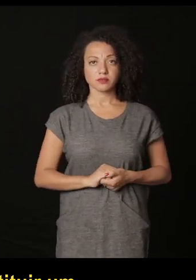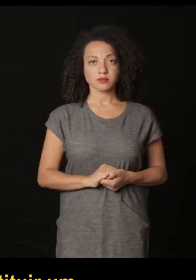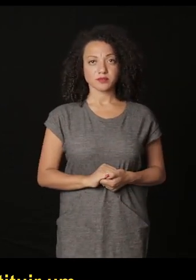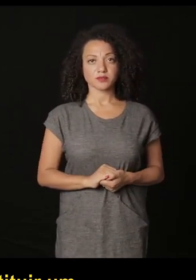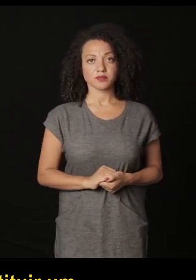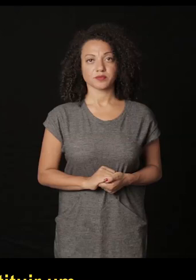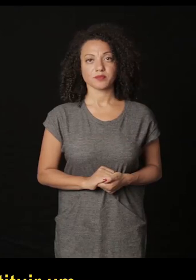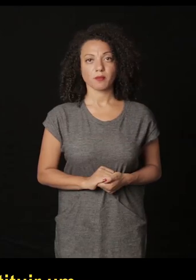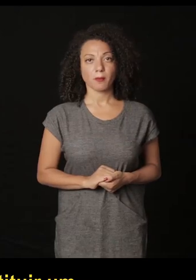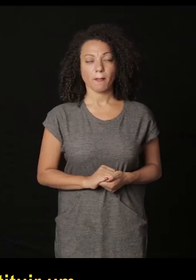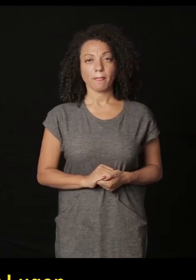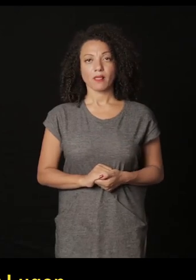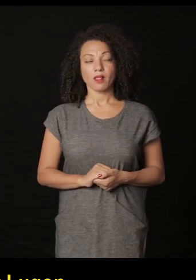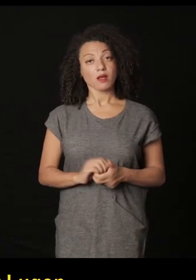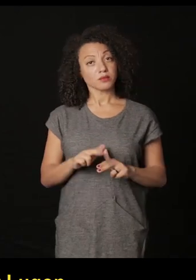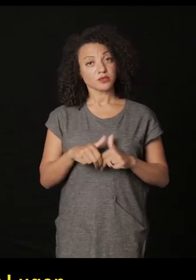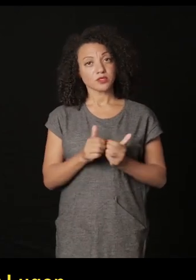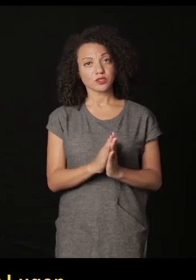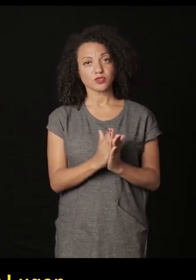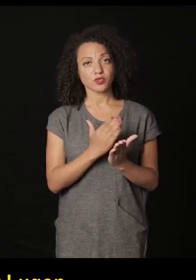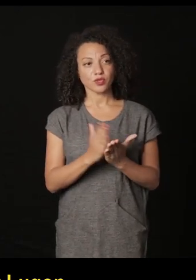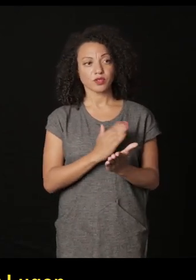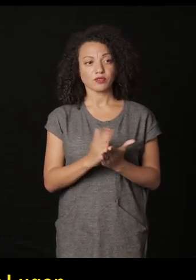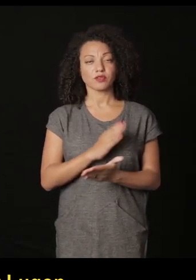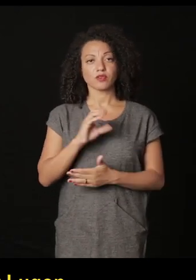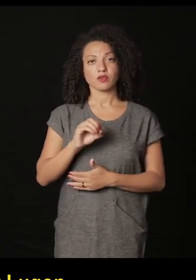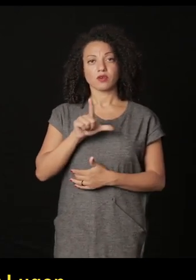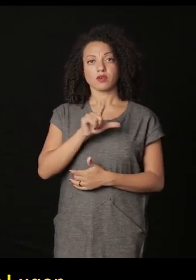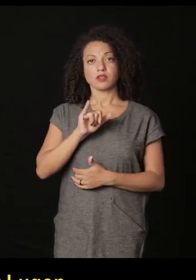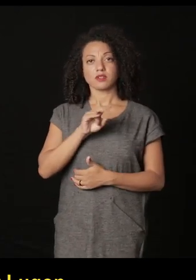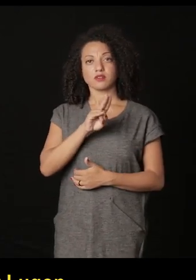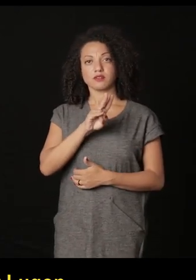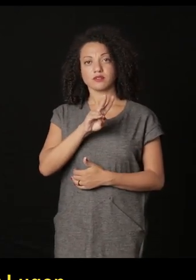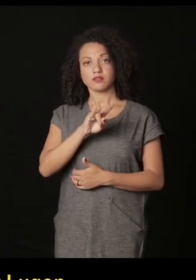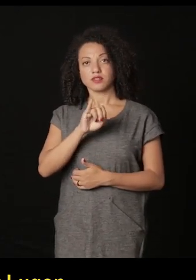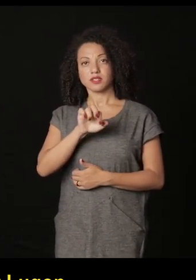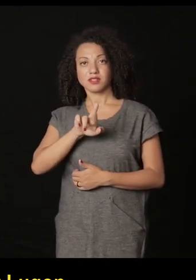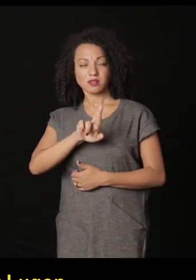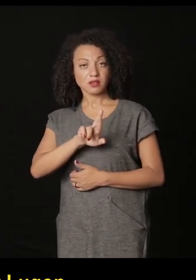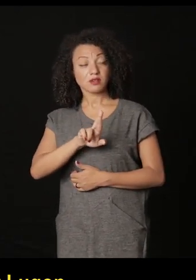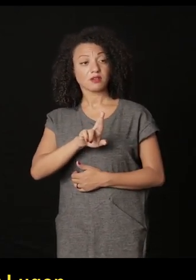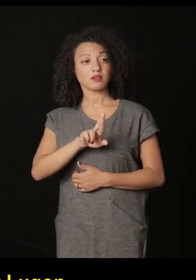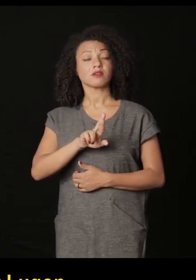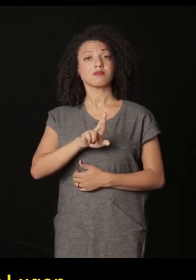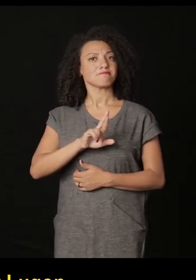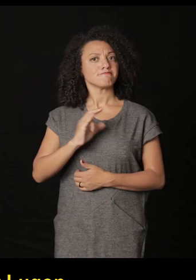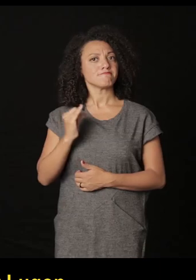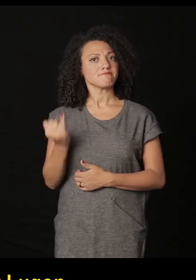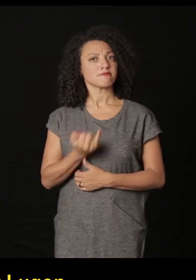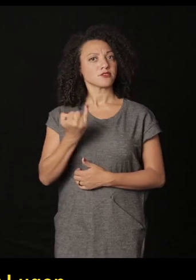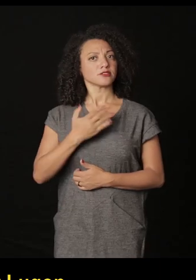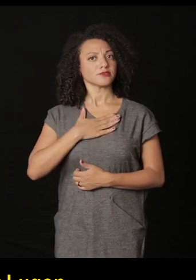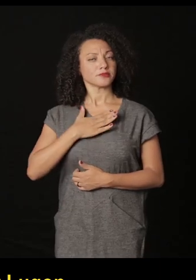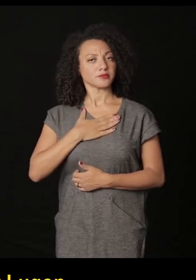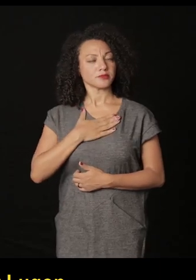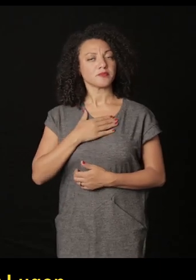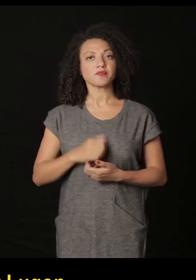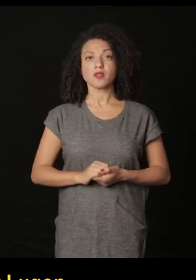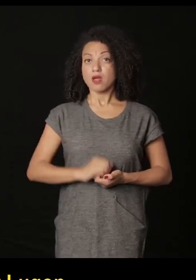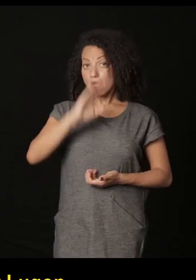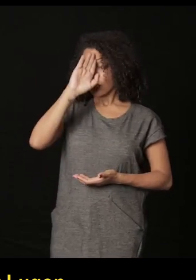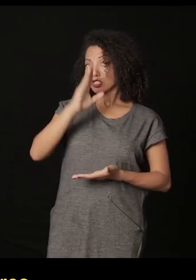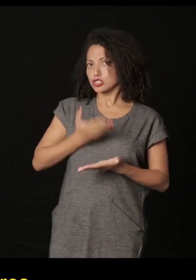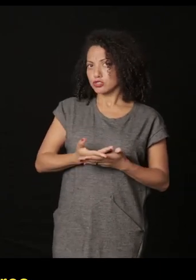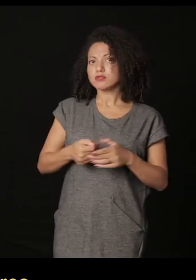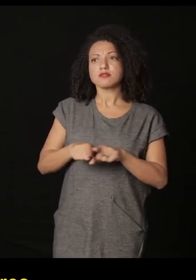arquivo e por isso este livro de Olivier Lugan foi moi importante